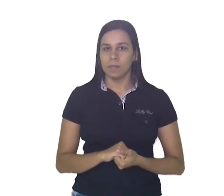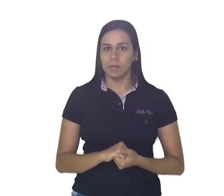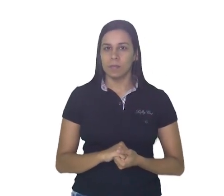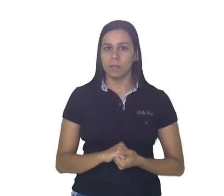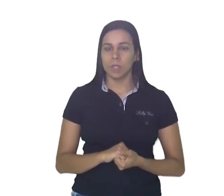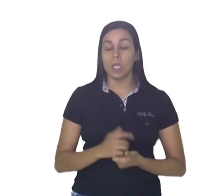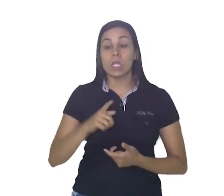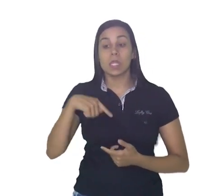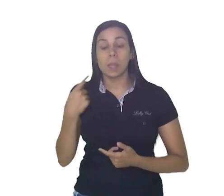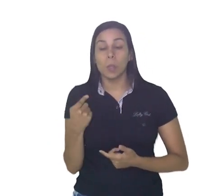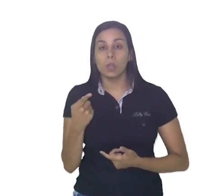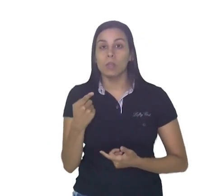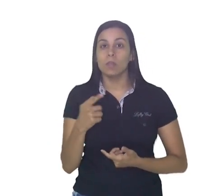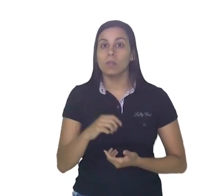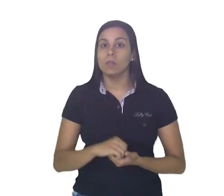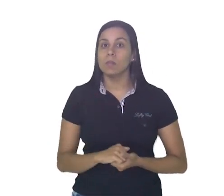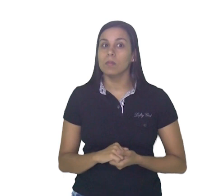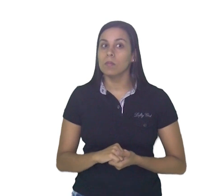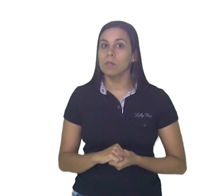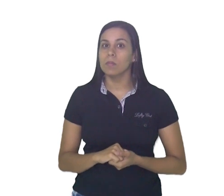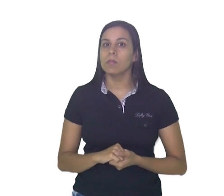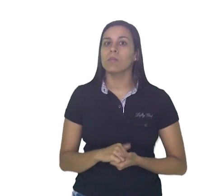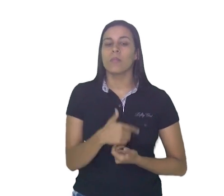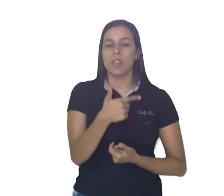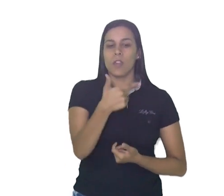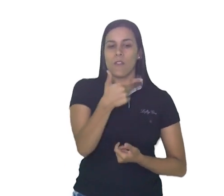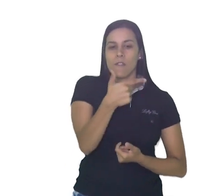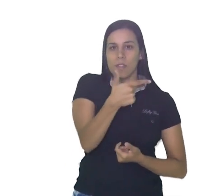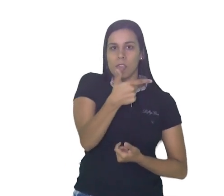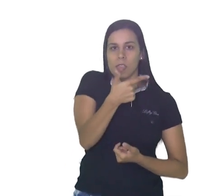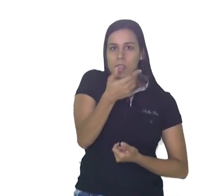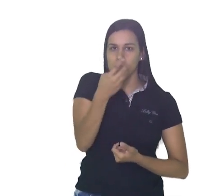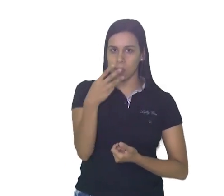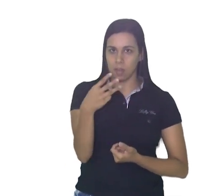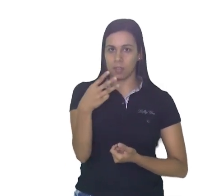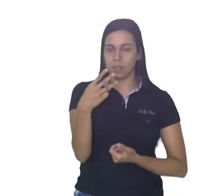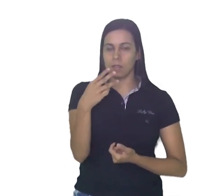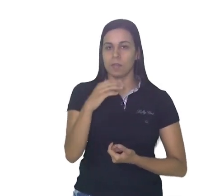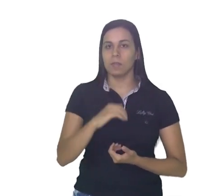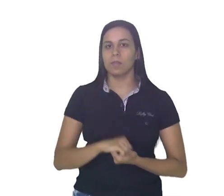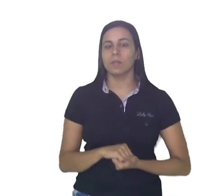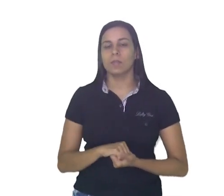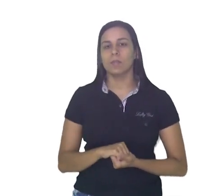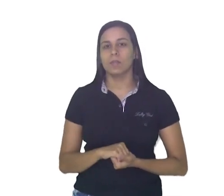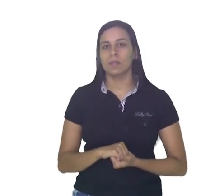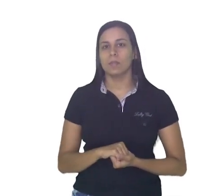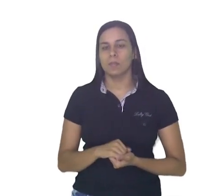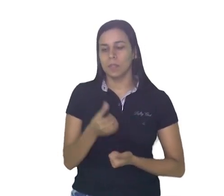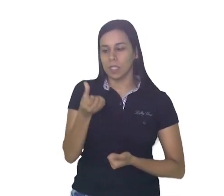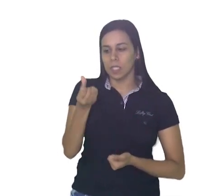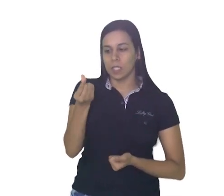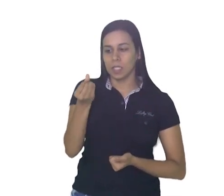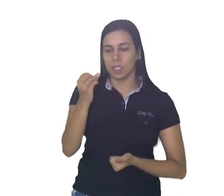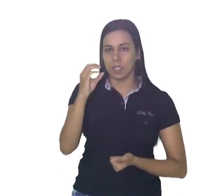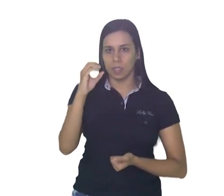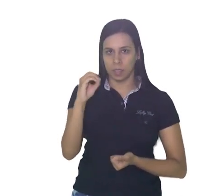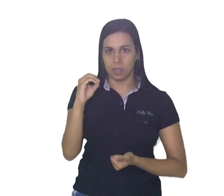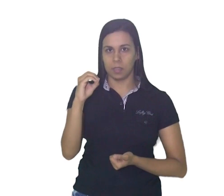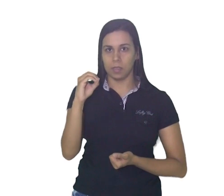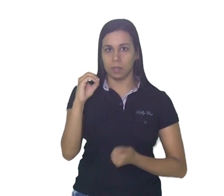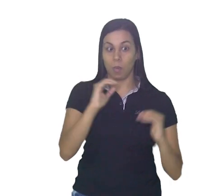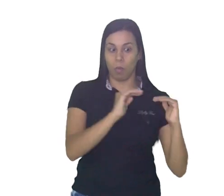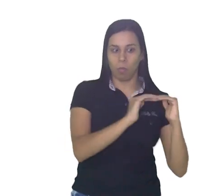aí, qual é o que vem em seguida? O número 23, exatamente. Logo depois, 60.